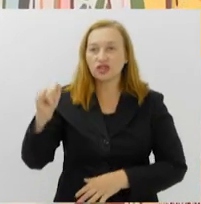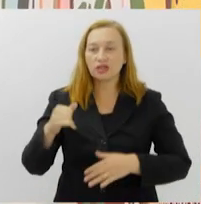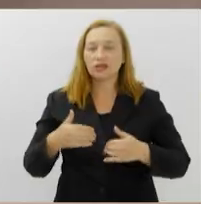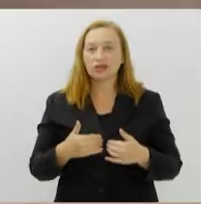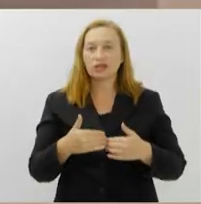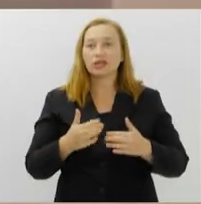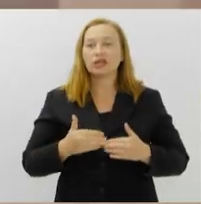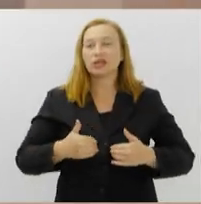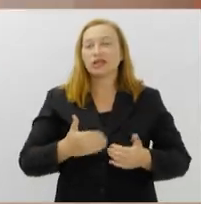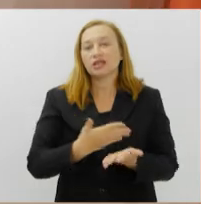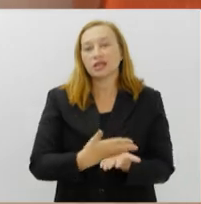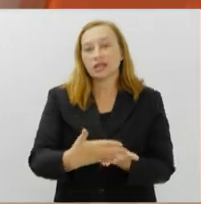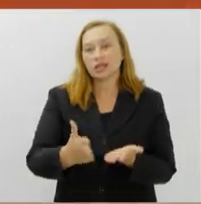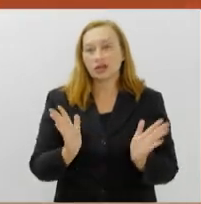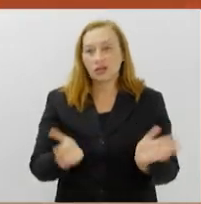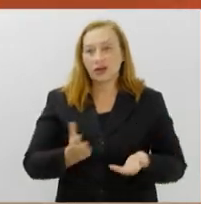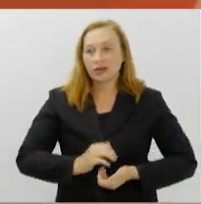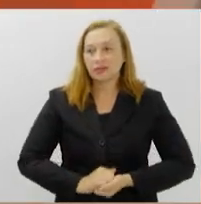agora.